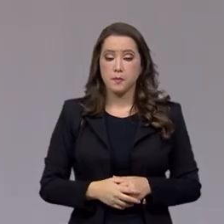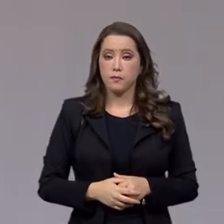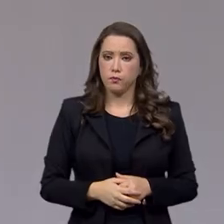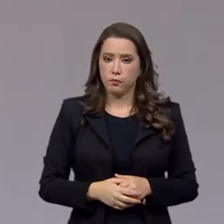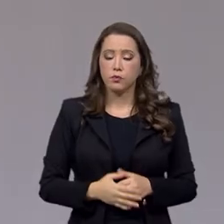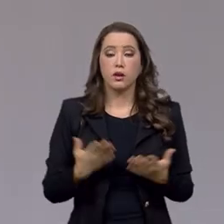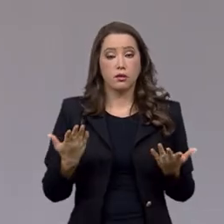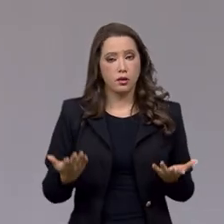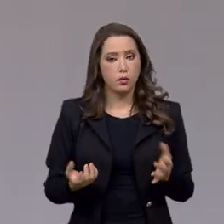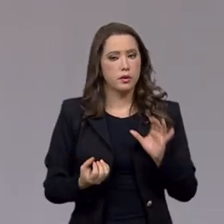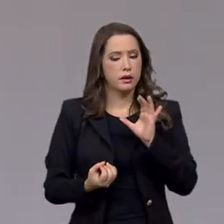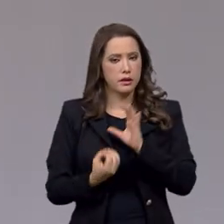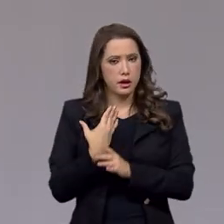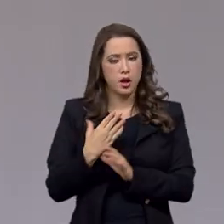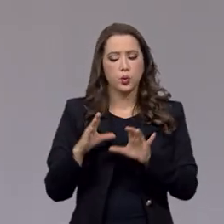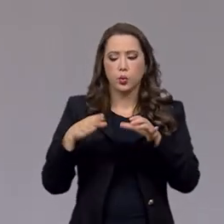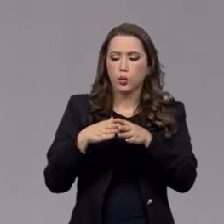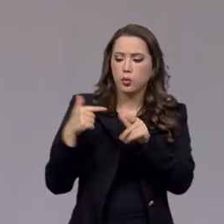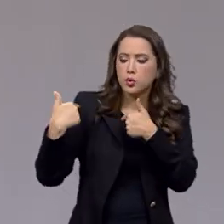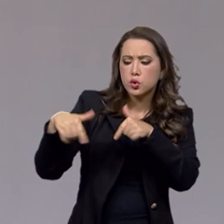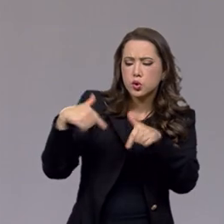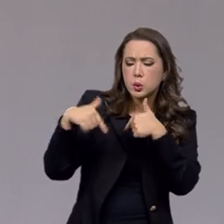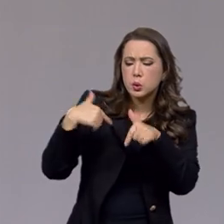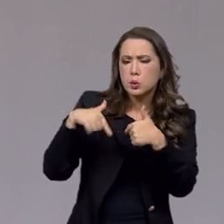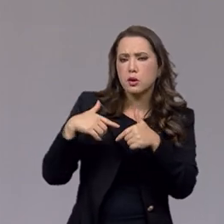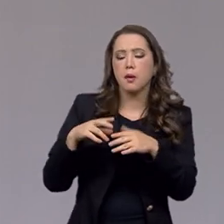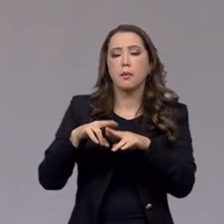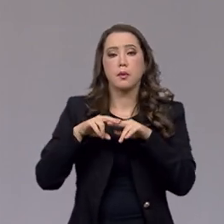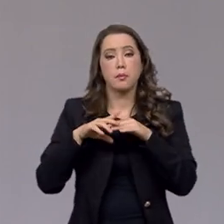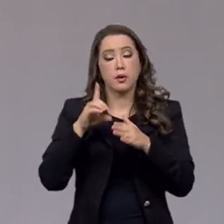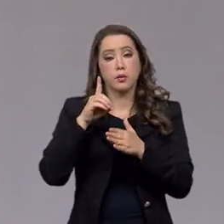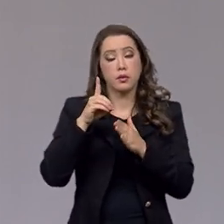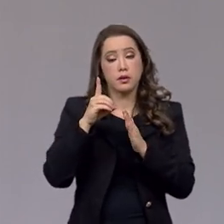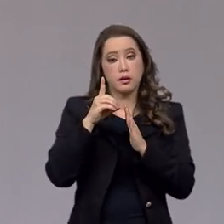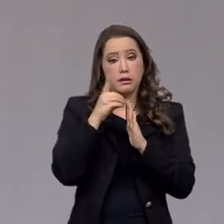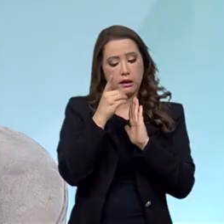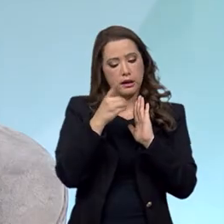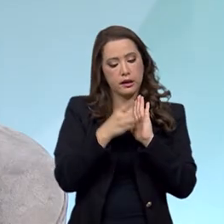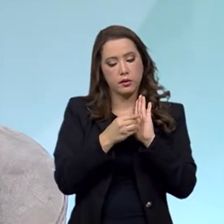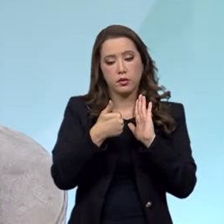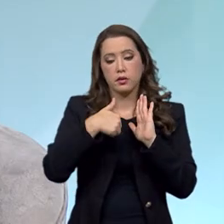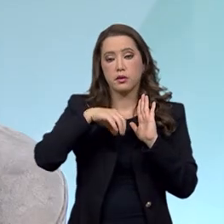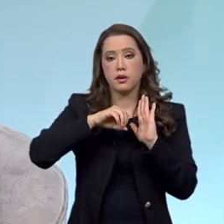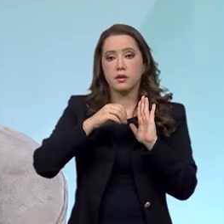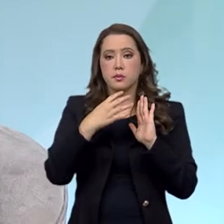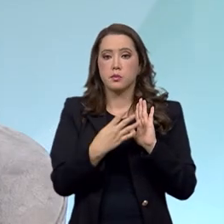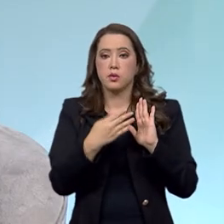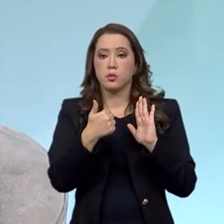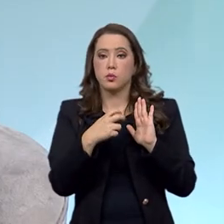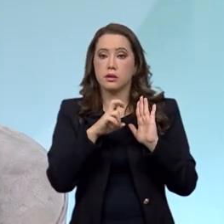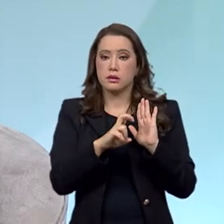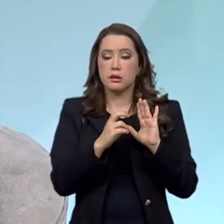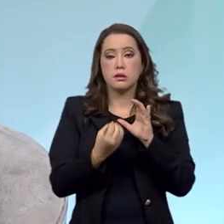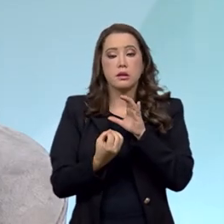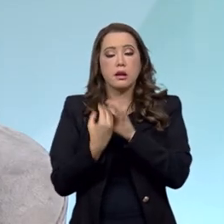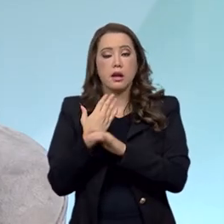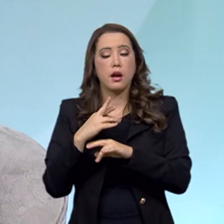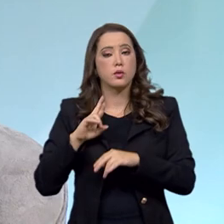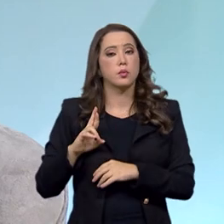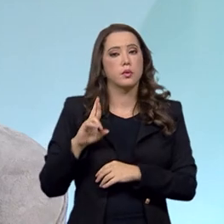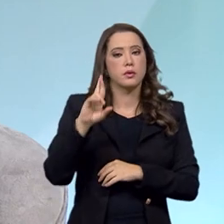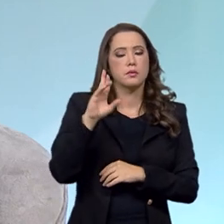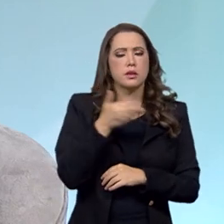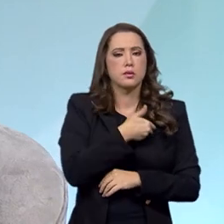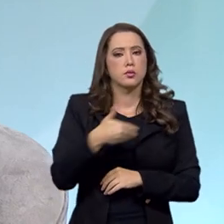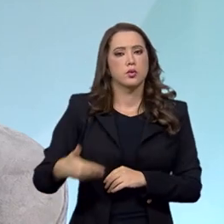Foi criado, então, um grupo de trabalho, a partir do Decreto 10.415, formado por representantes do